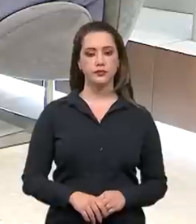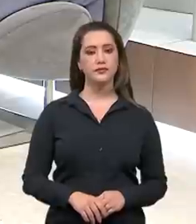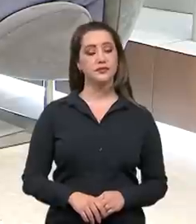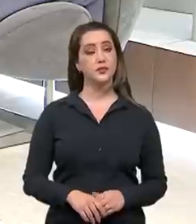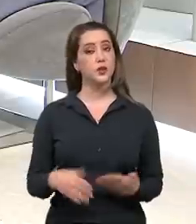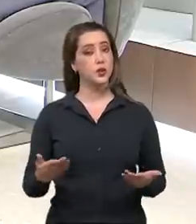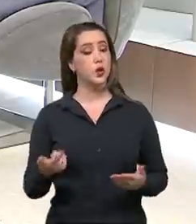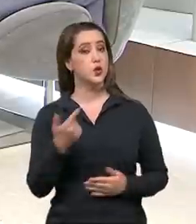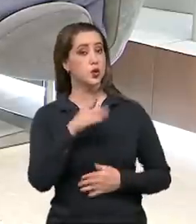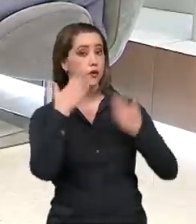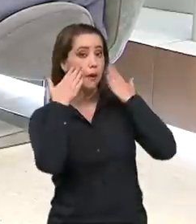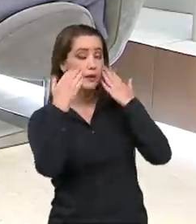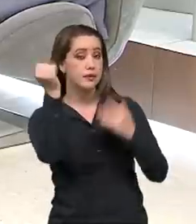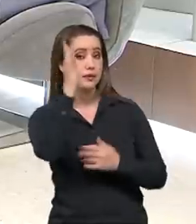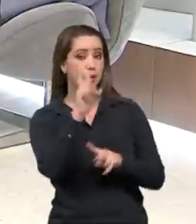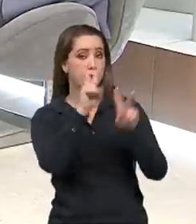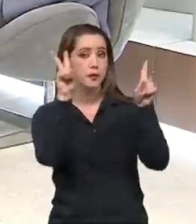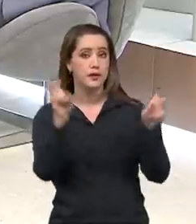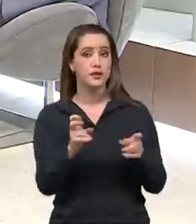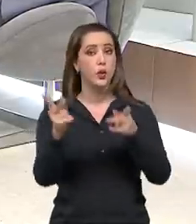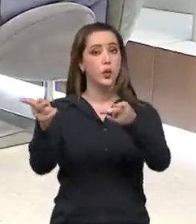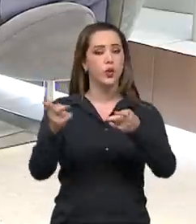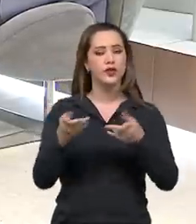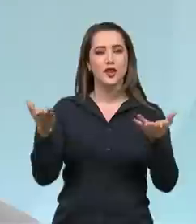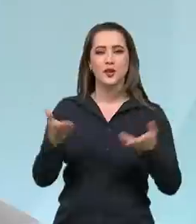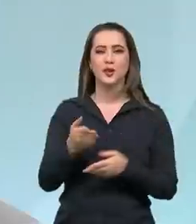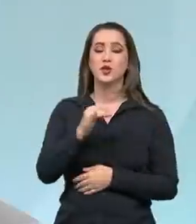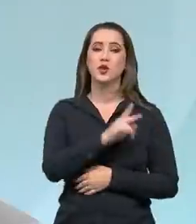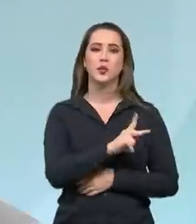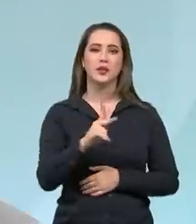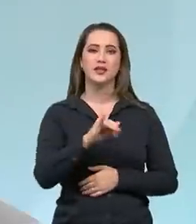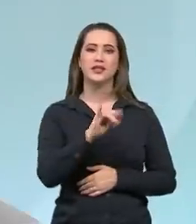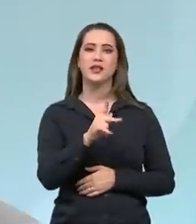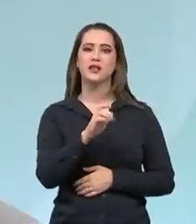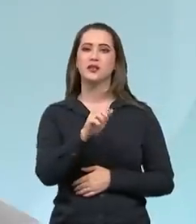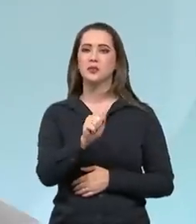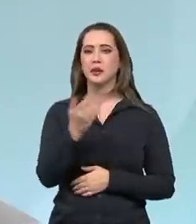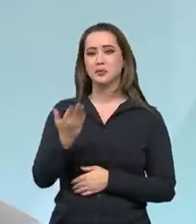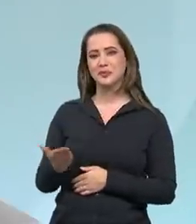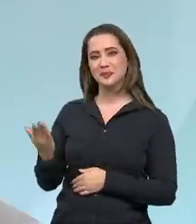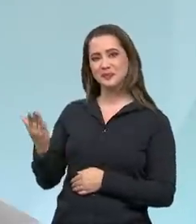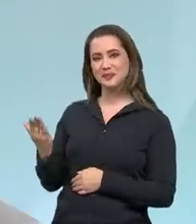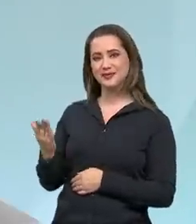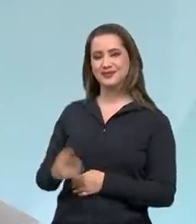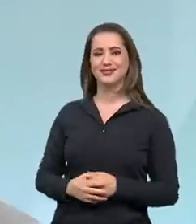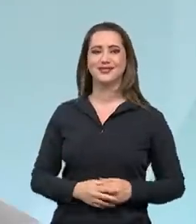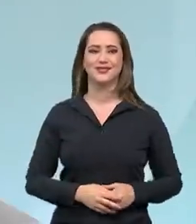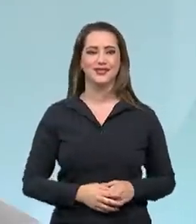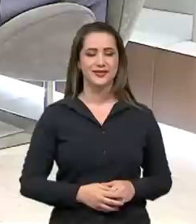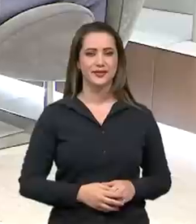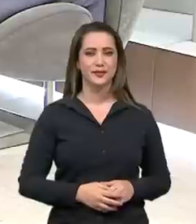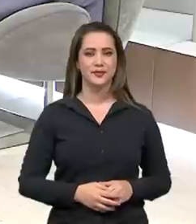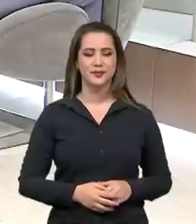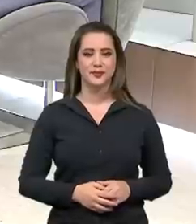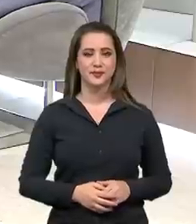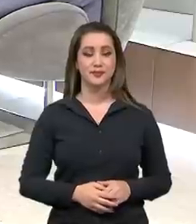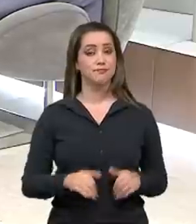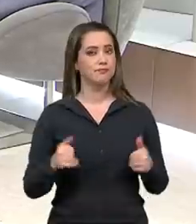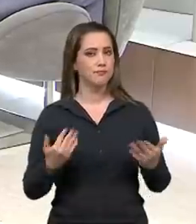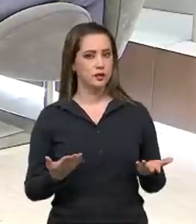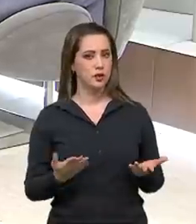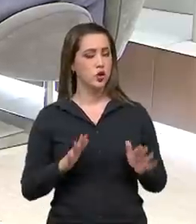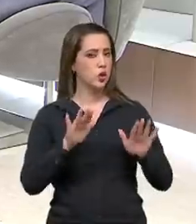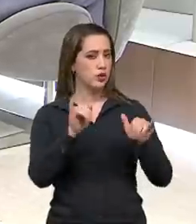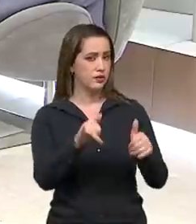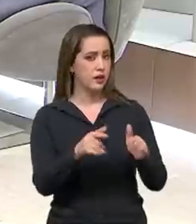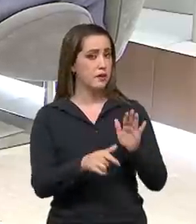Estamos de volta com o Brasil em Pauta. O convidado hoje é o presidente do IPEA, Erick Figueiredo. Bom, presidente, nós